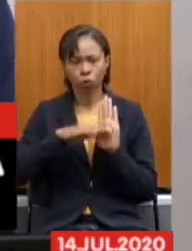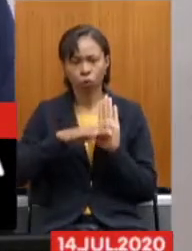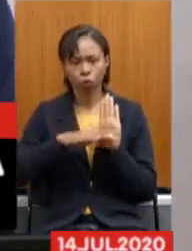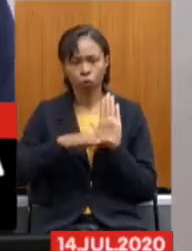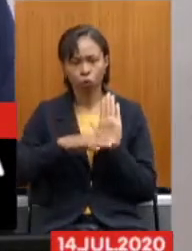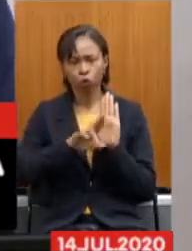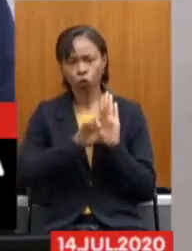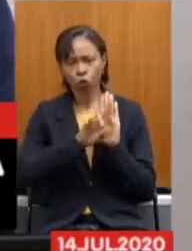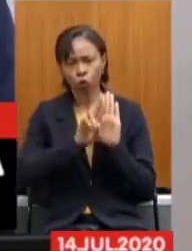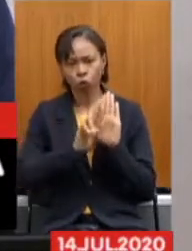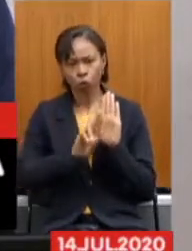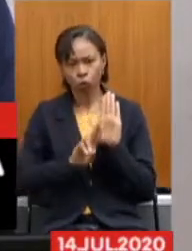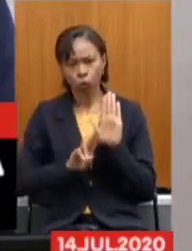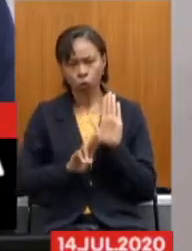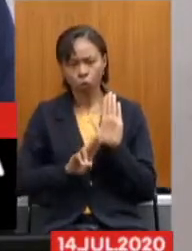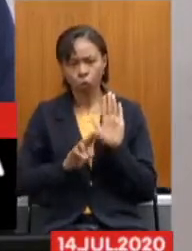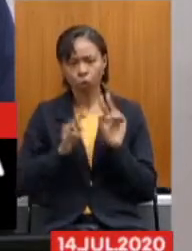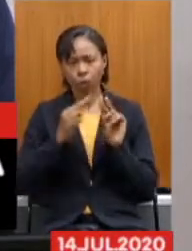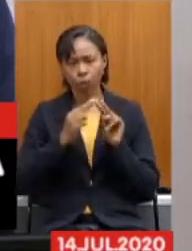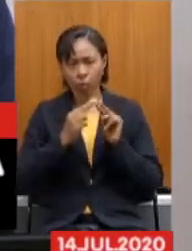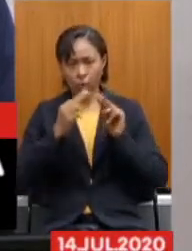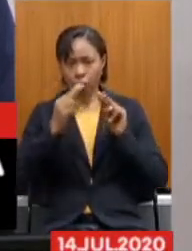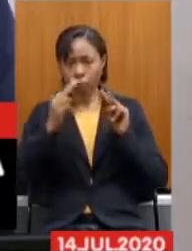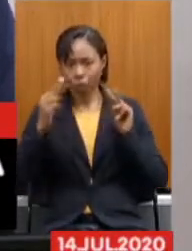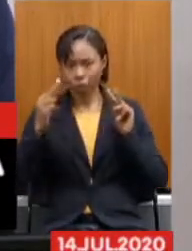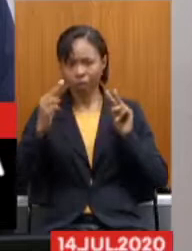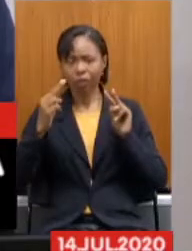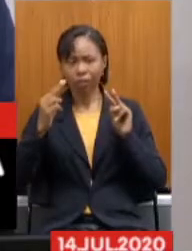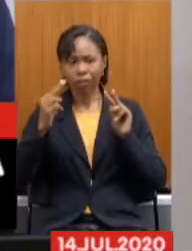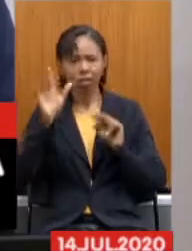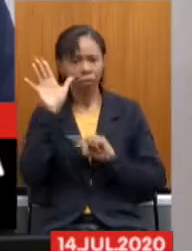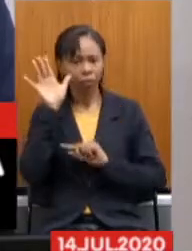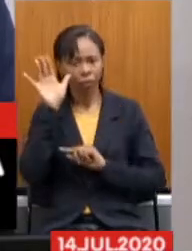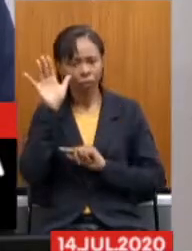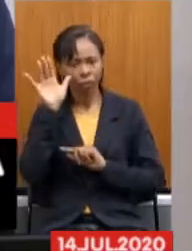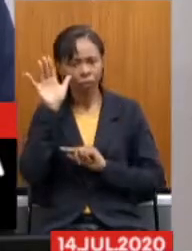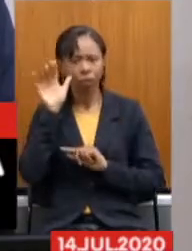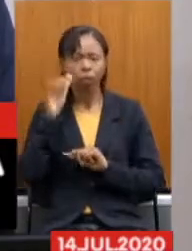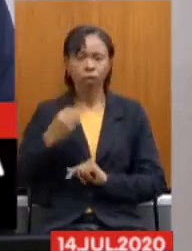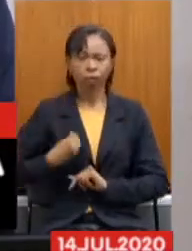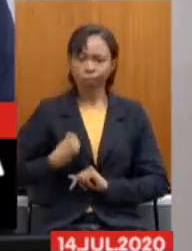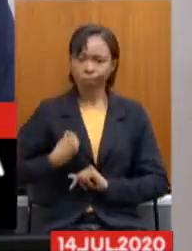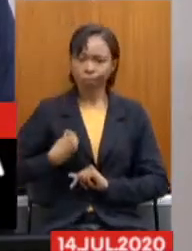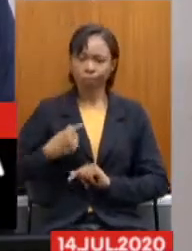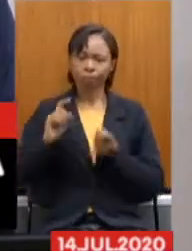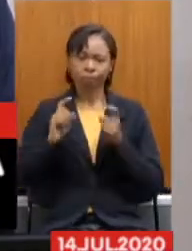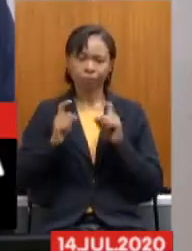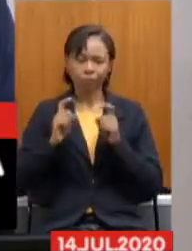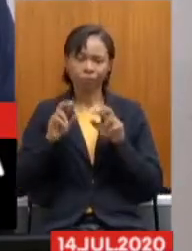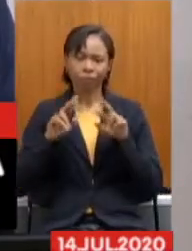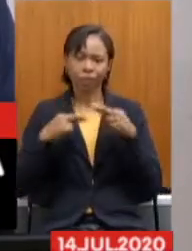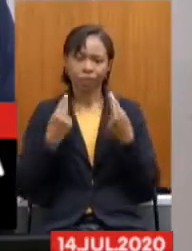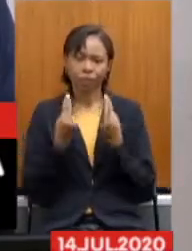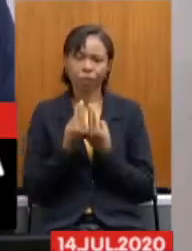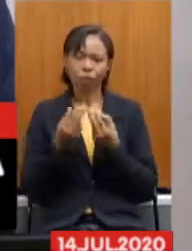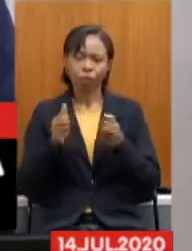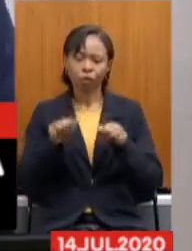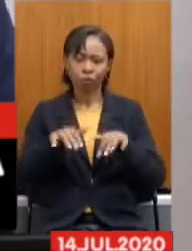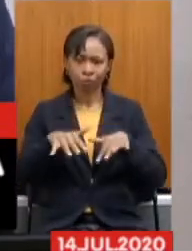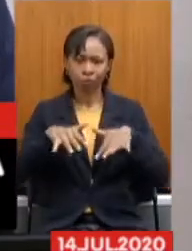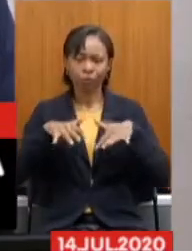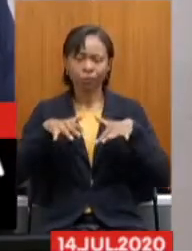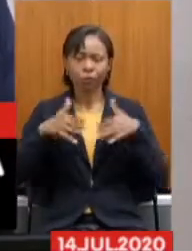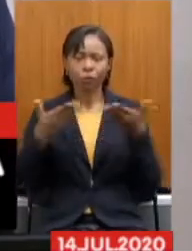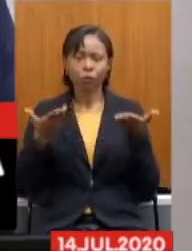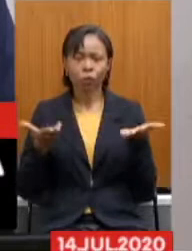Leninha, Léo Portera, Leonidio Bolsas, Fernando Pacheco, Luiz Humberto, Gil Pereira, Amarilha Campos,